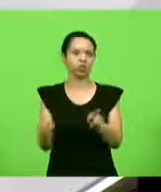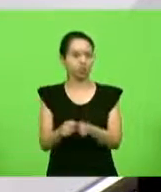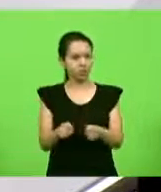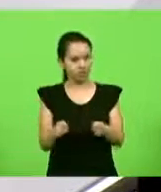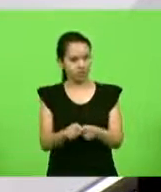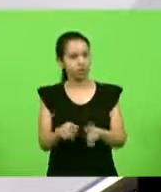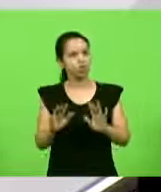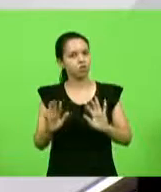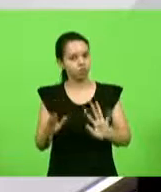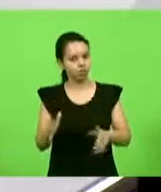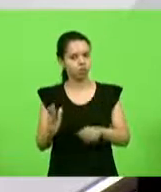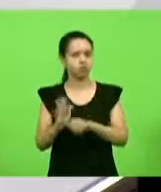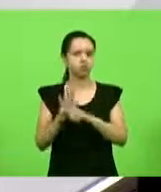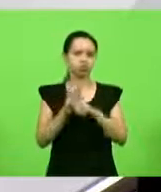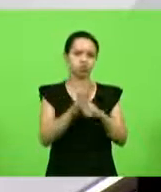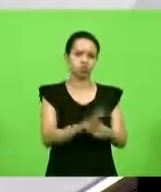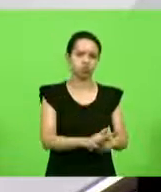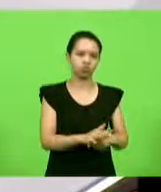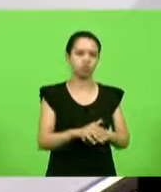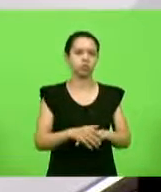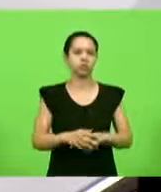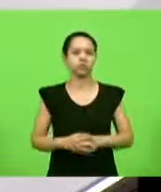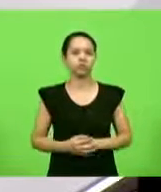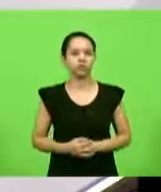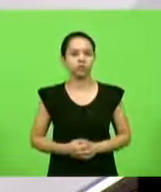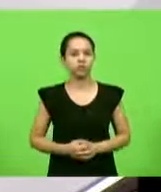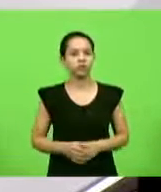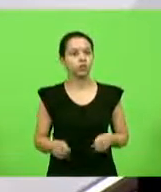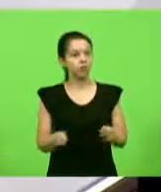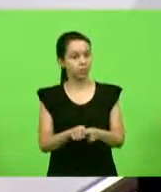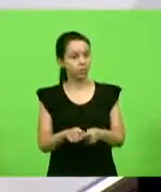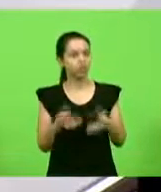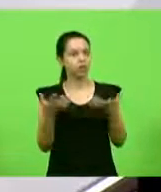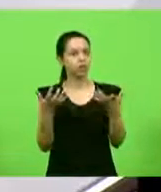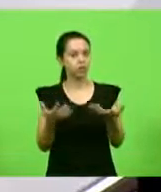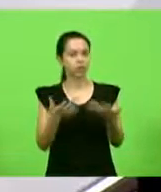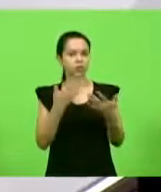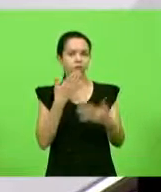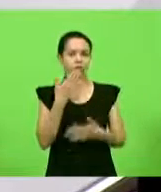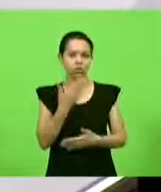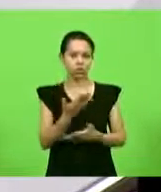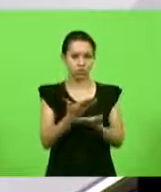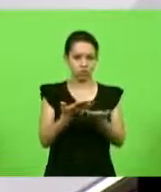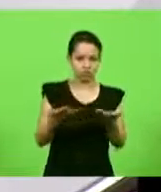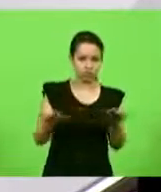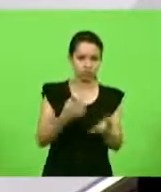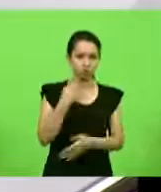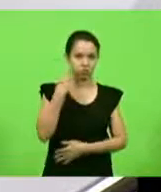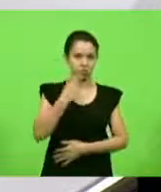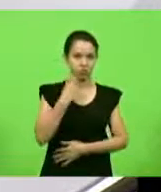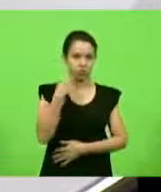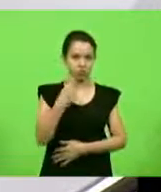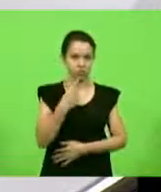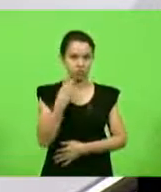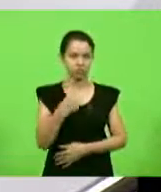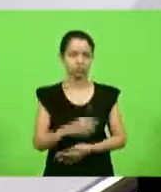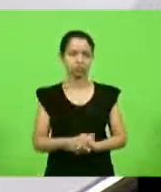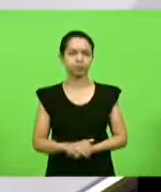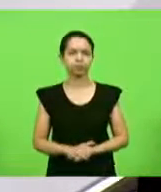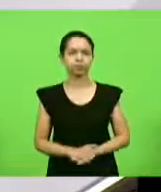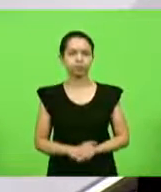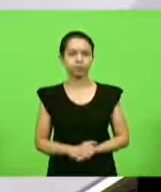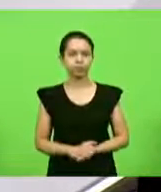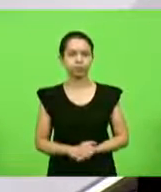e está ajudando. Mas também quero pedir aos nobres colegas que ainda não